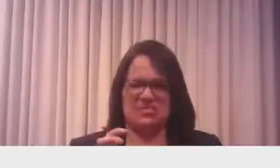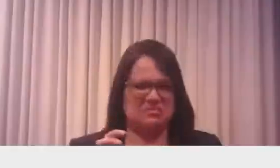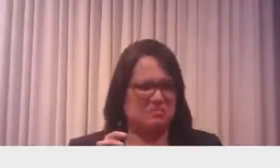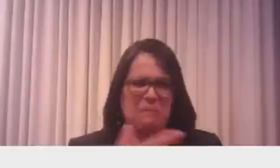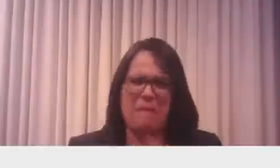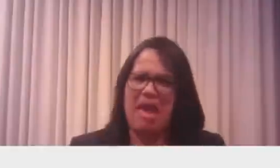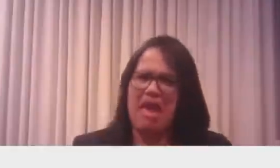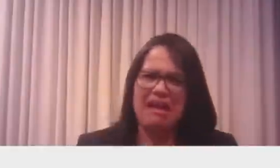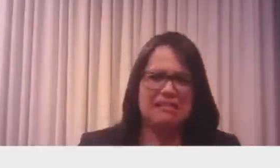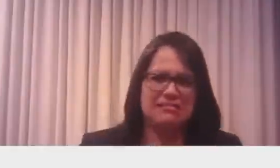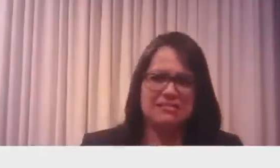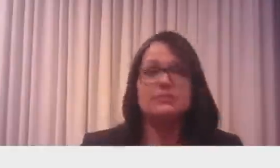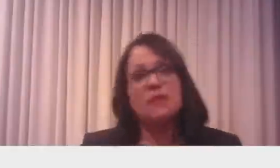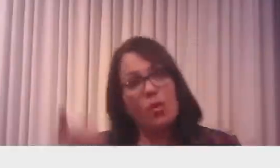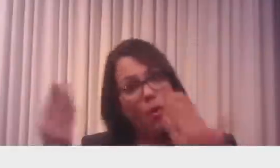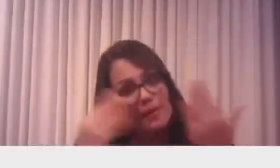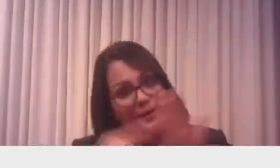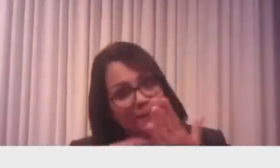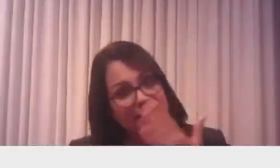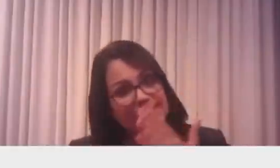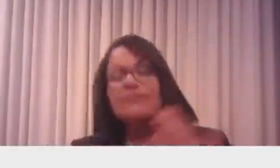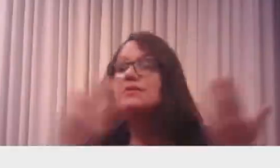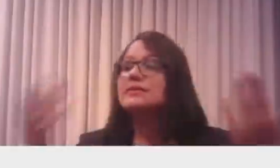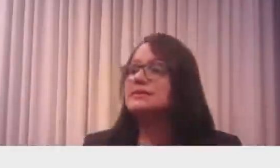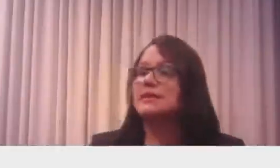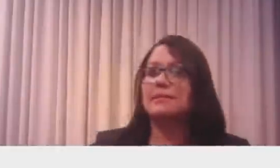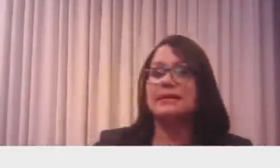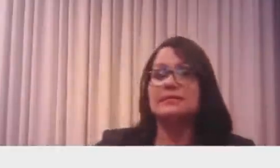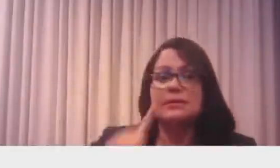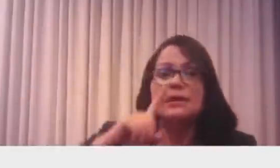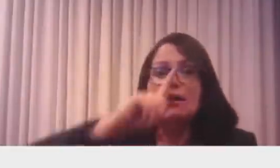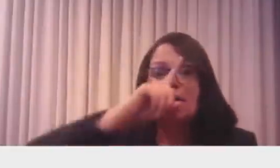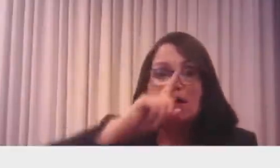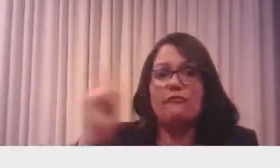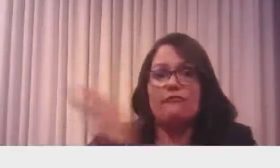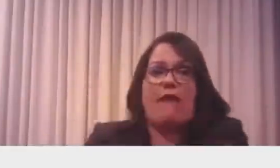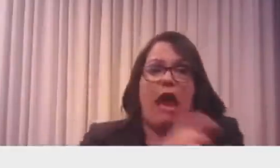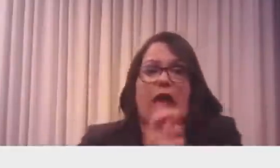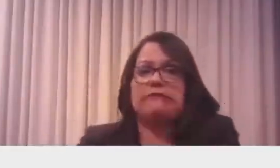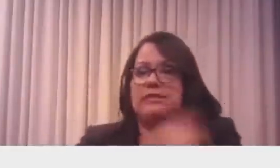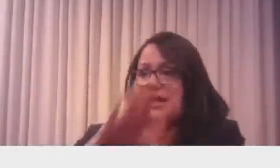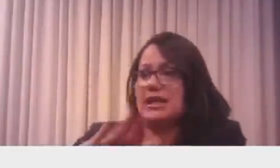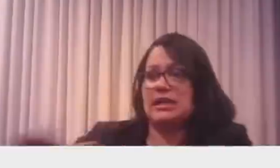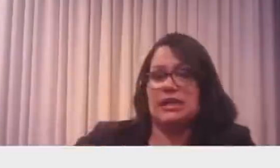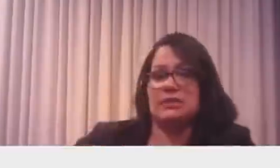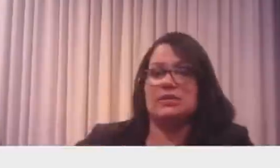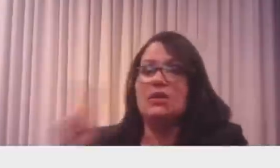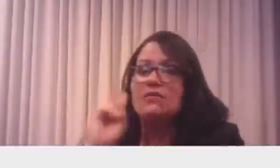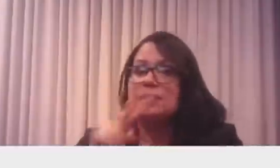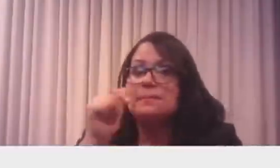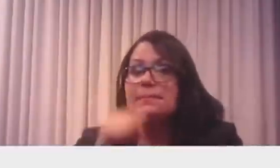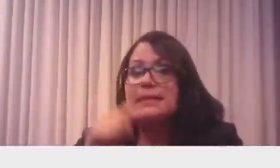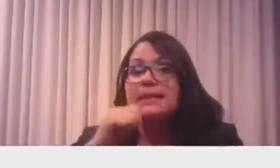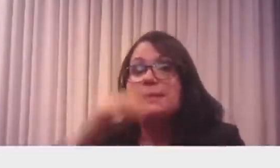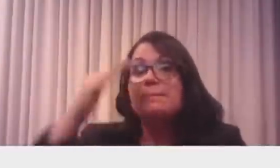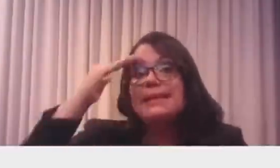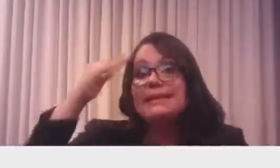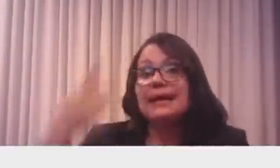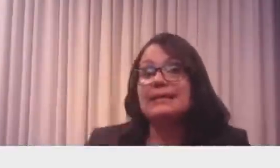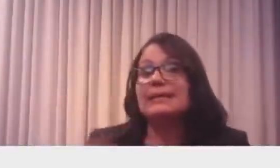efeito colateral, é muito maior, por que você vai se submeter a isso? Eu tenho uma menina agora aqui, 16 anos, no Colégio Militar de Brasília.